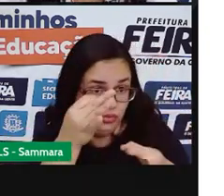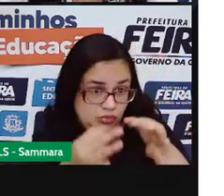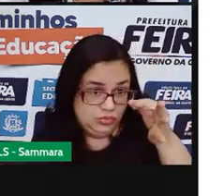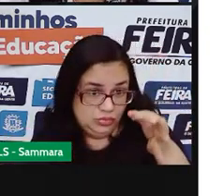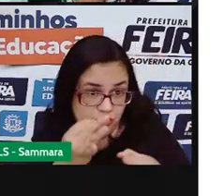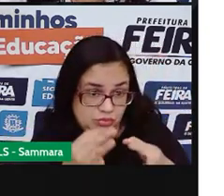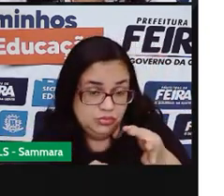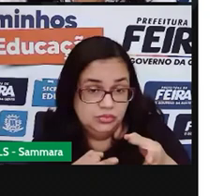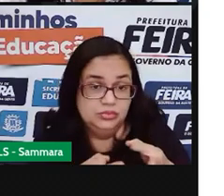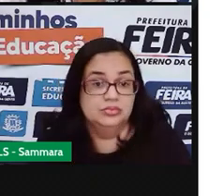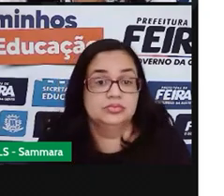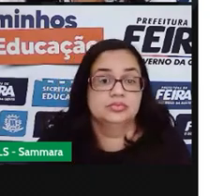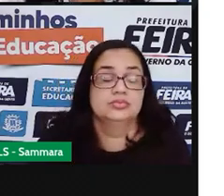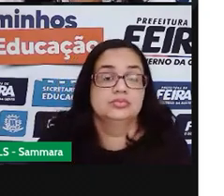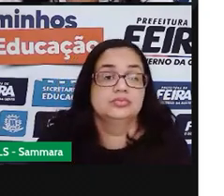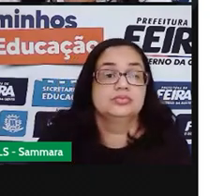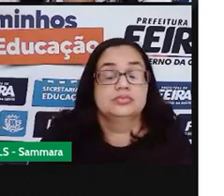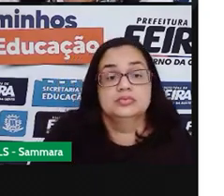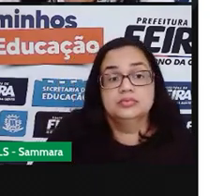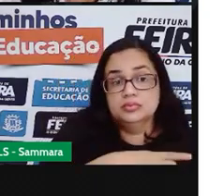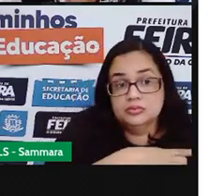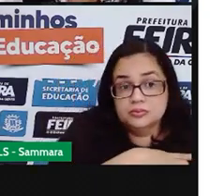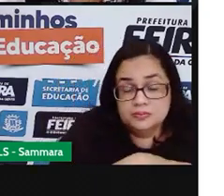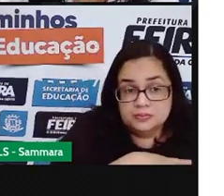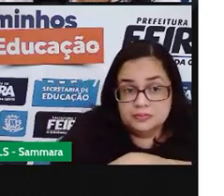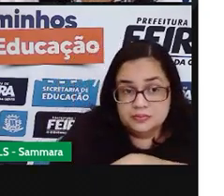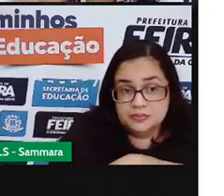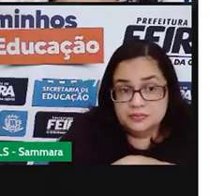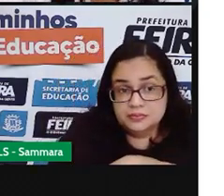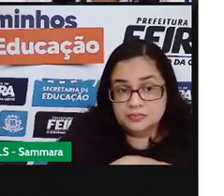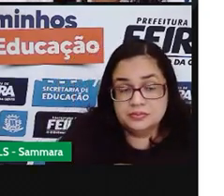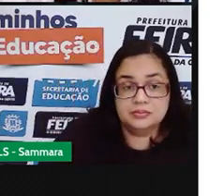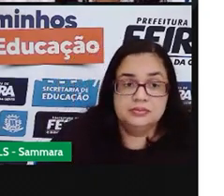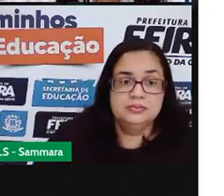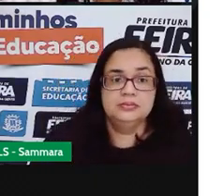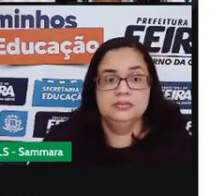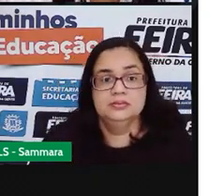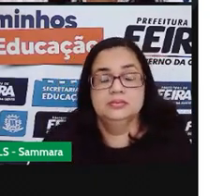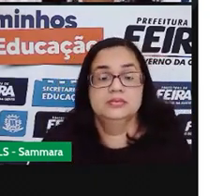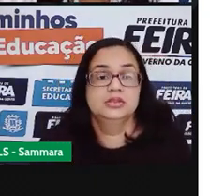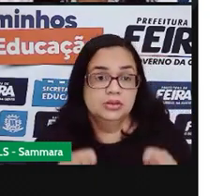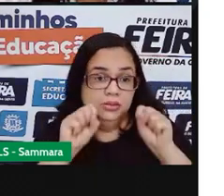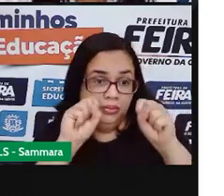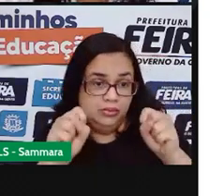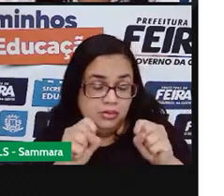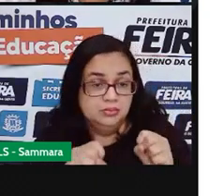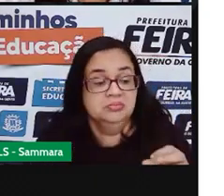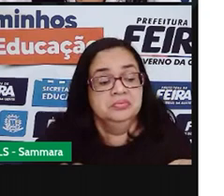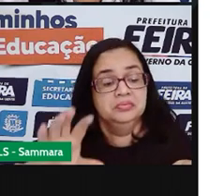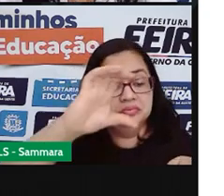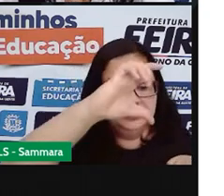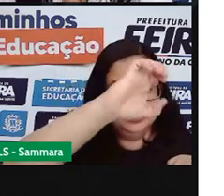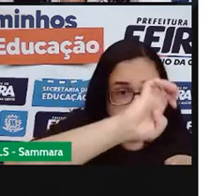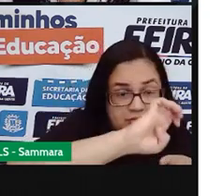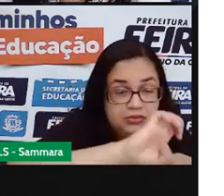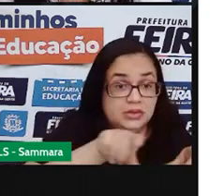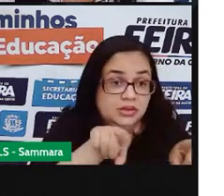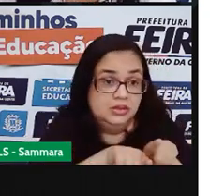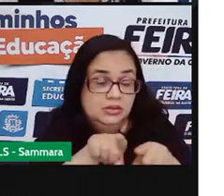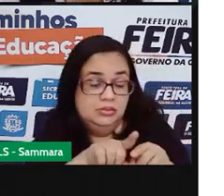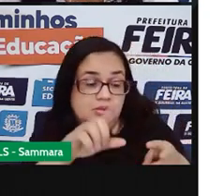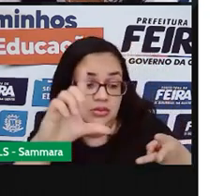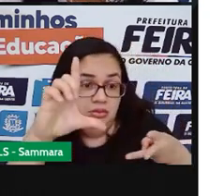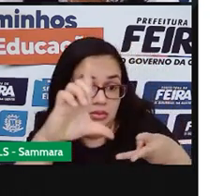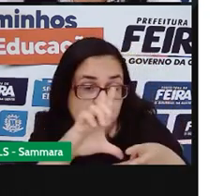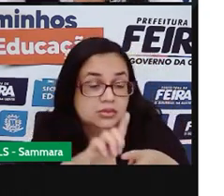acordo com as infrações cometidas pelas Poder Executivo e Legislativo. Infrações